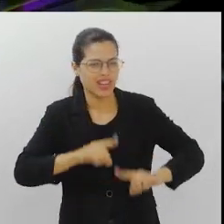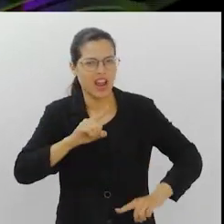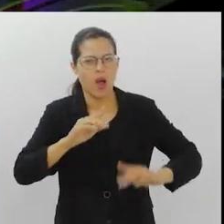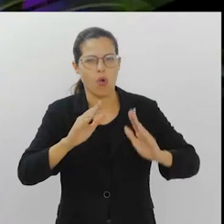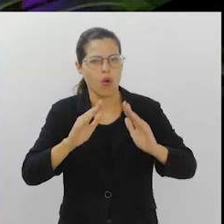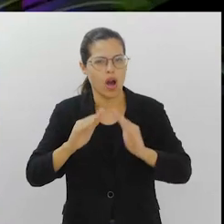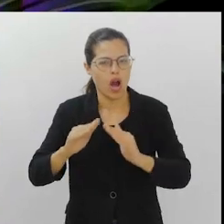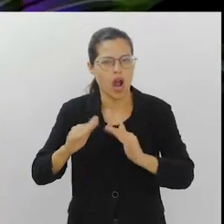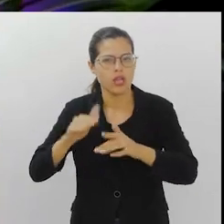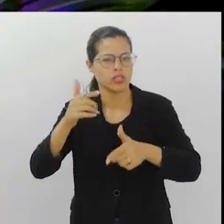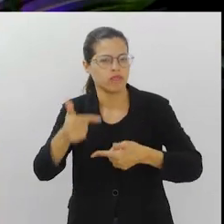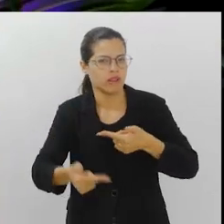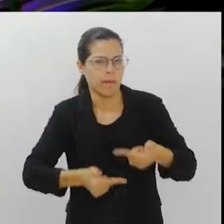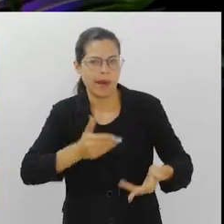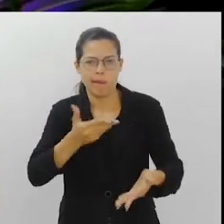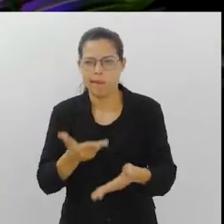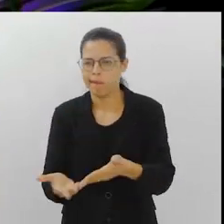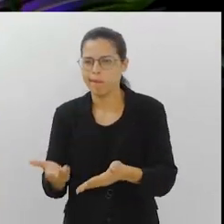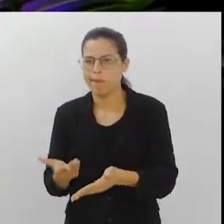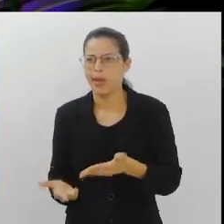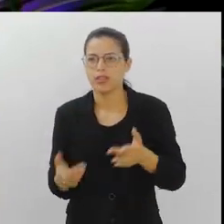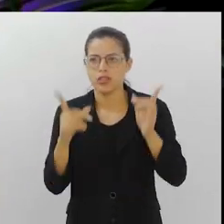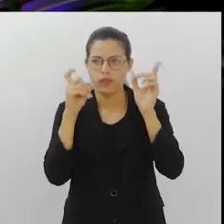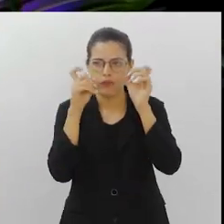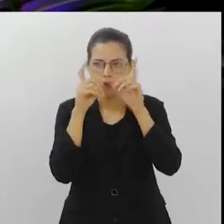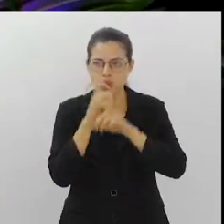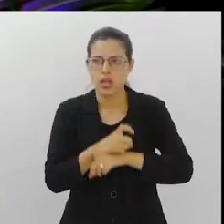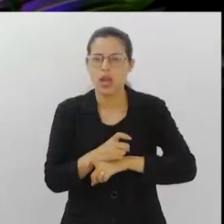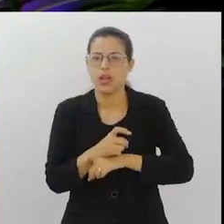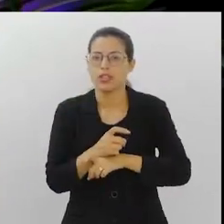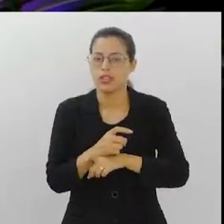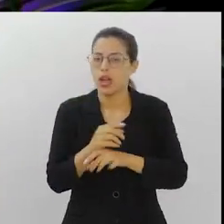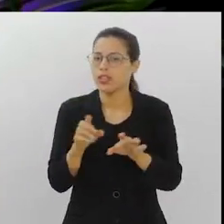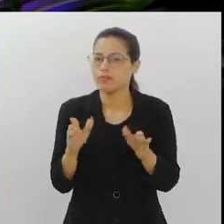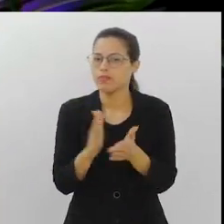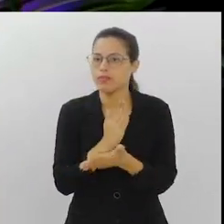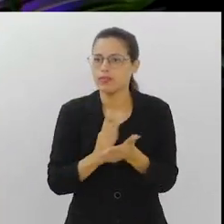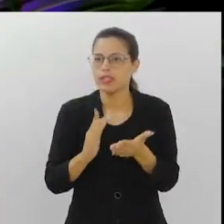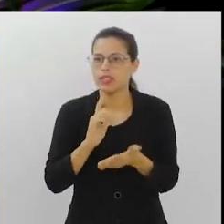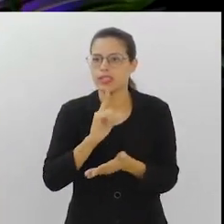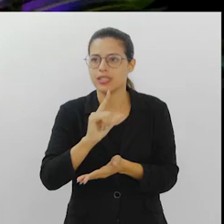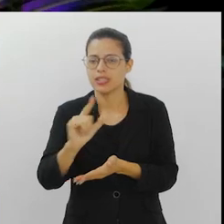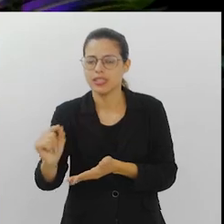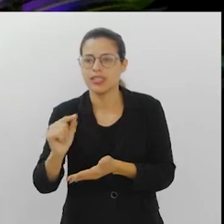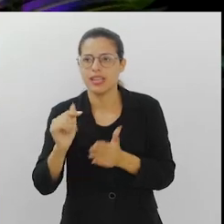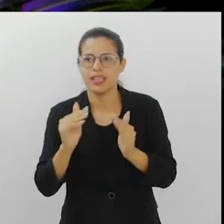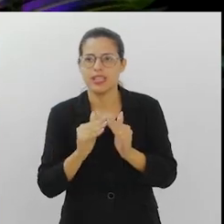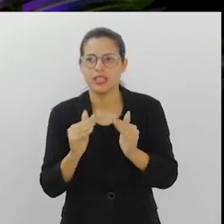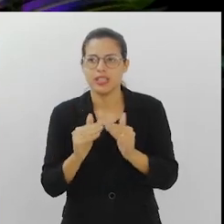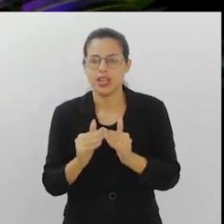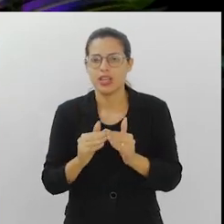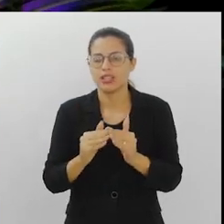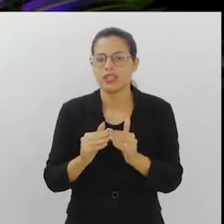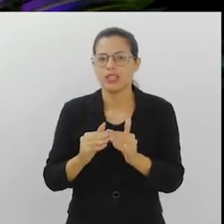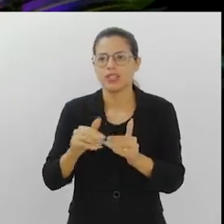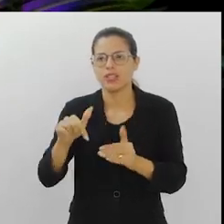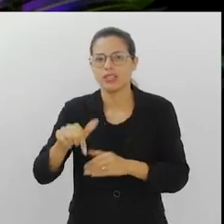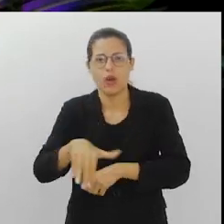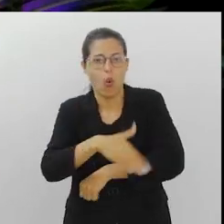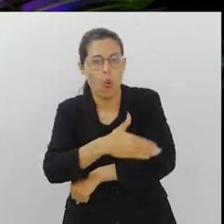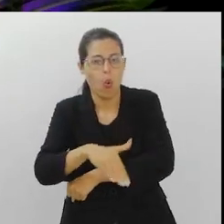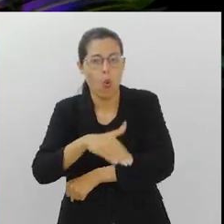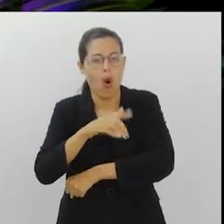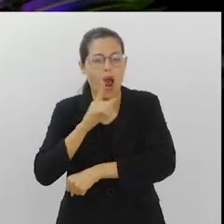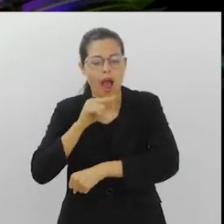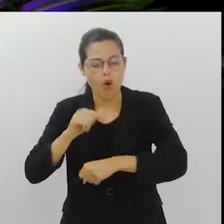de emprego, dificuldade com essas mudanças climáticas, até sai de casa muitas vezes, lugares que não enchiam passam a encher,